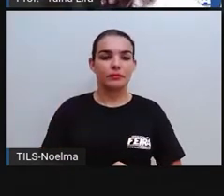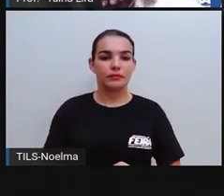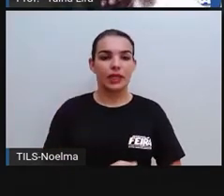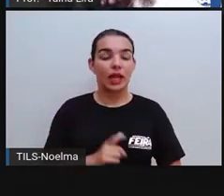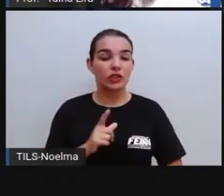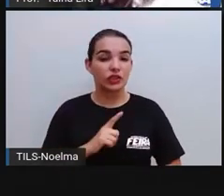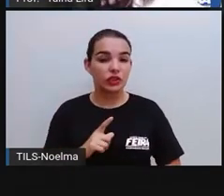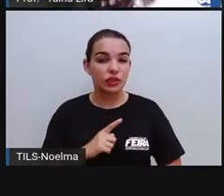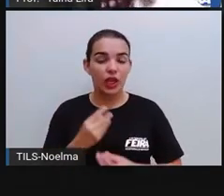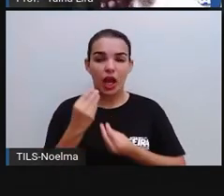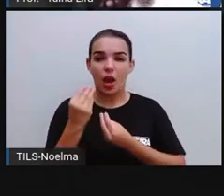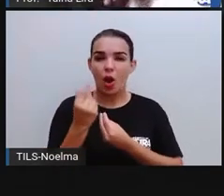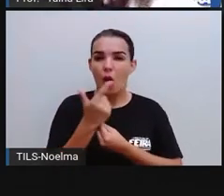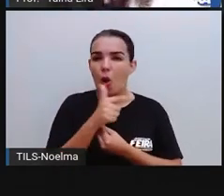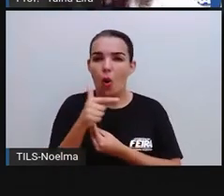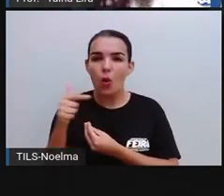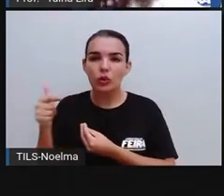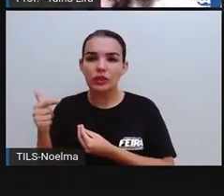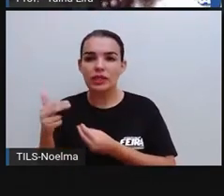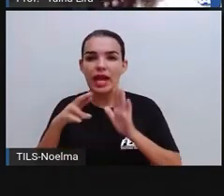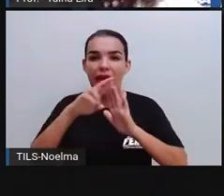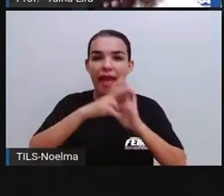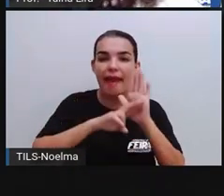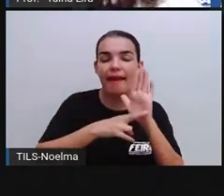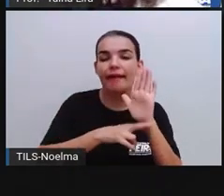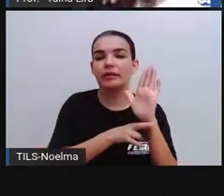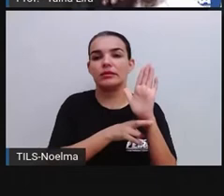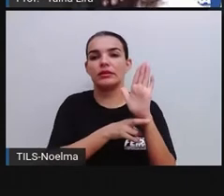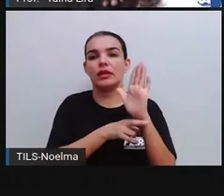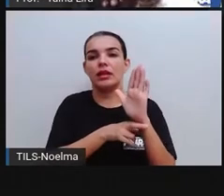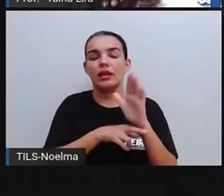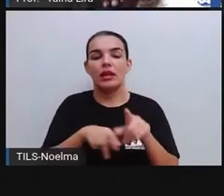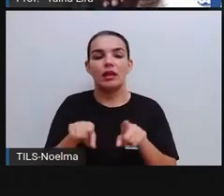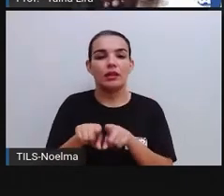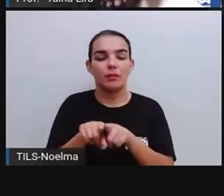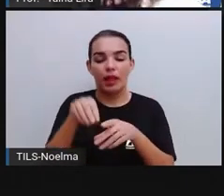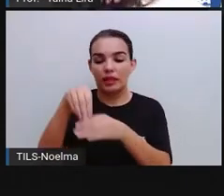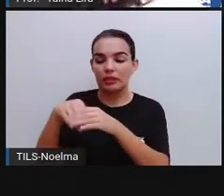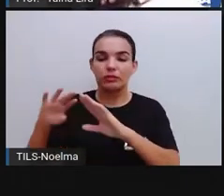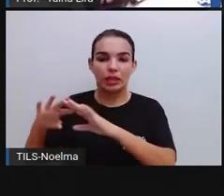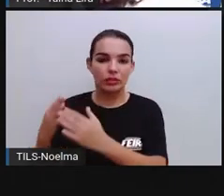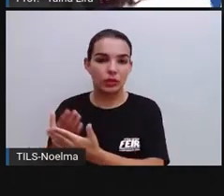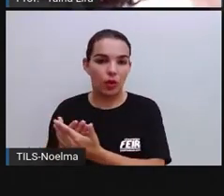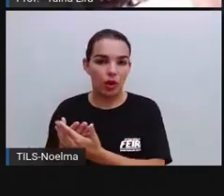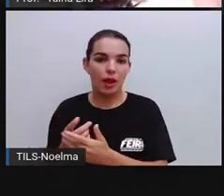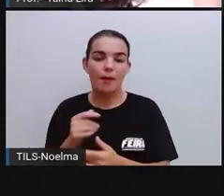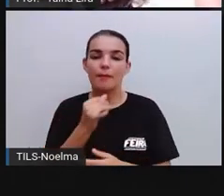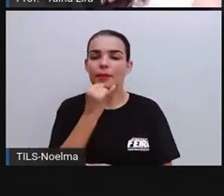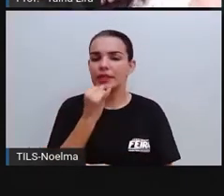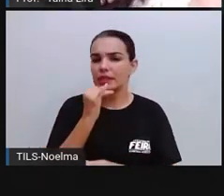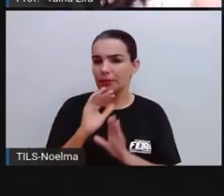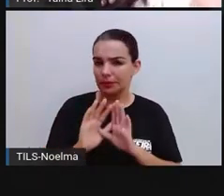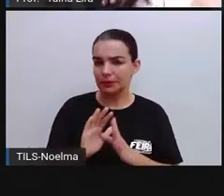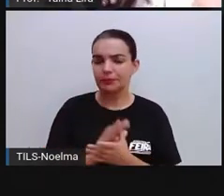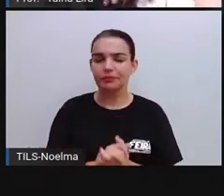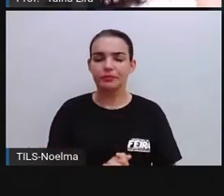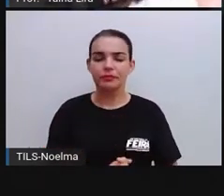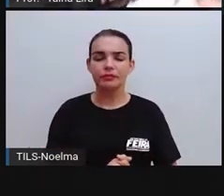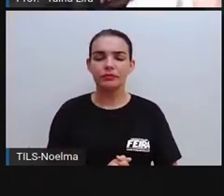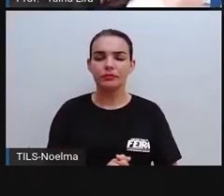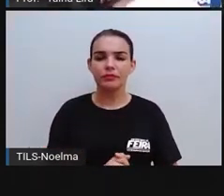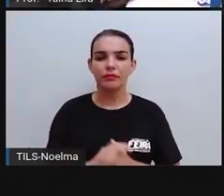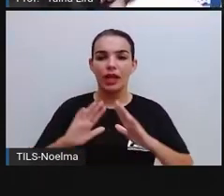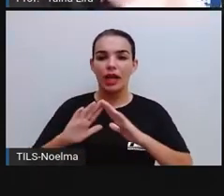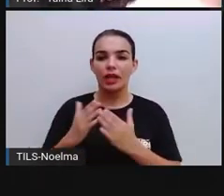tinha outras normas, outras regras ali naquela escola, como, por exemplo, a